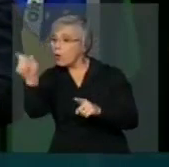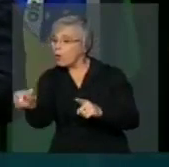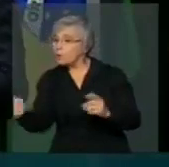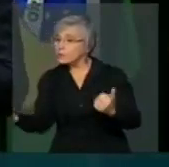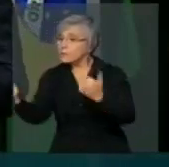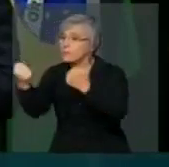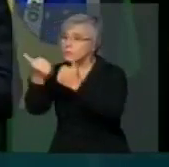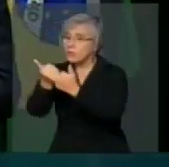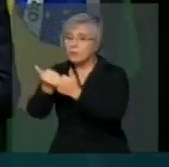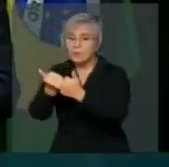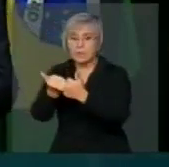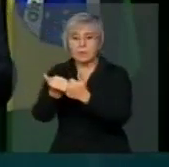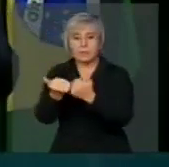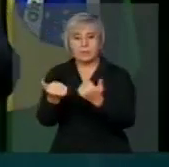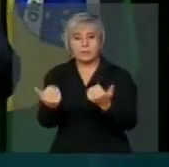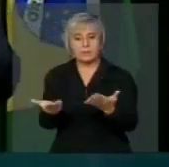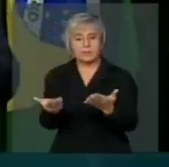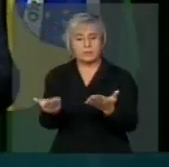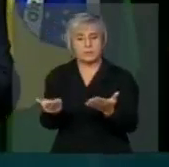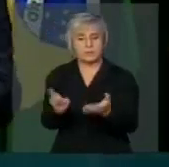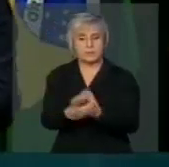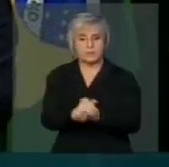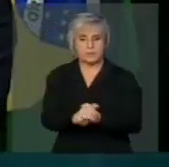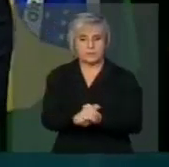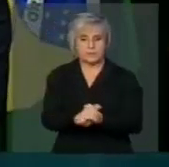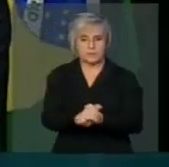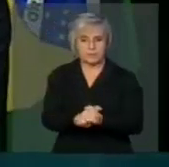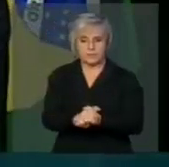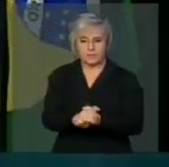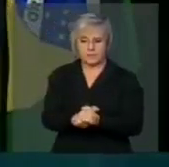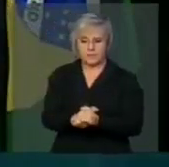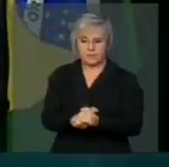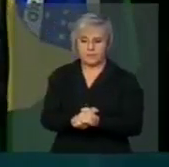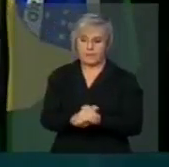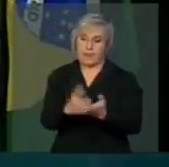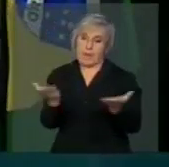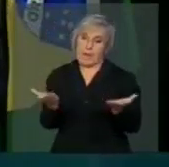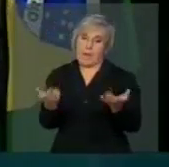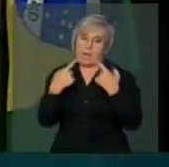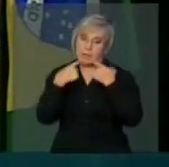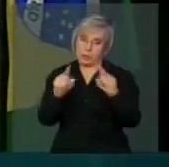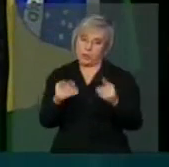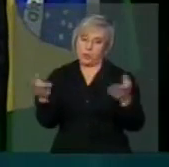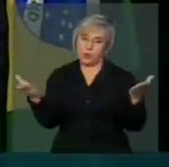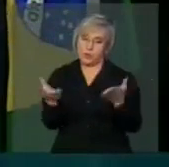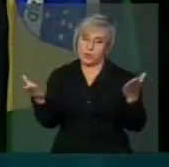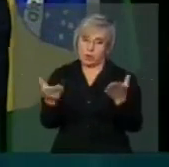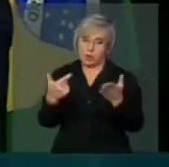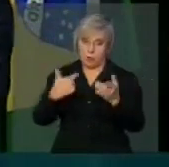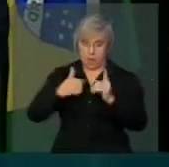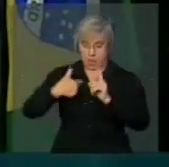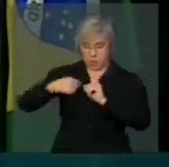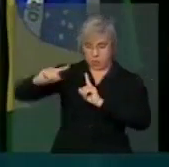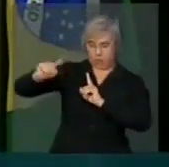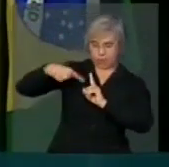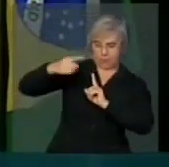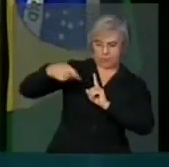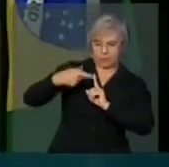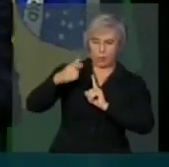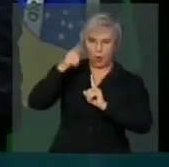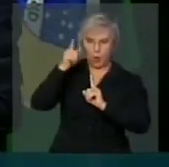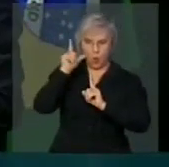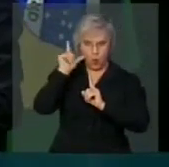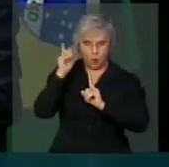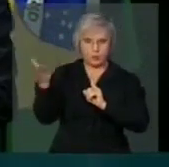imprensa se concentre nesses deputados. A denúncia da qual eu fui alvo hoje ou